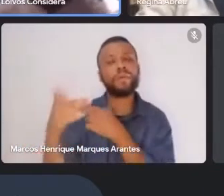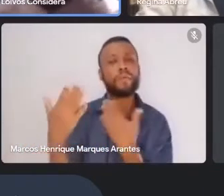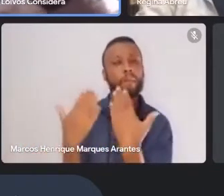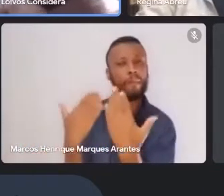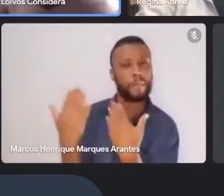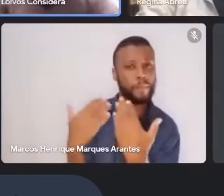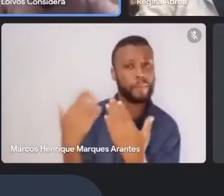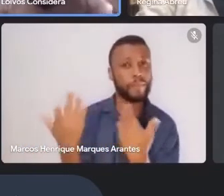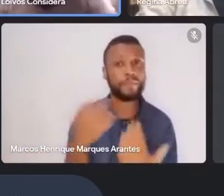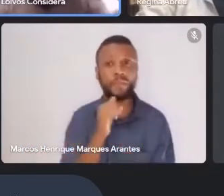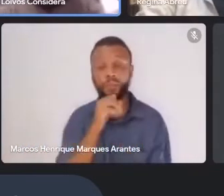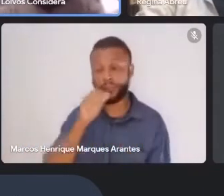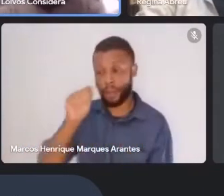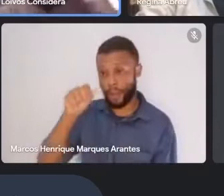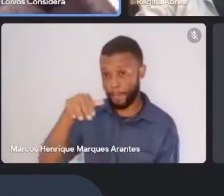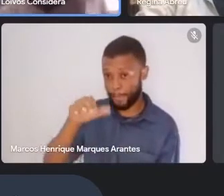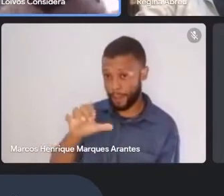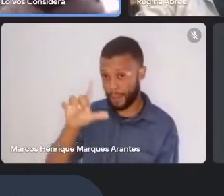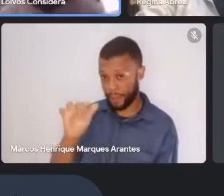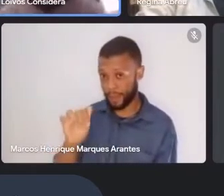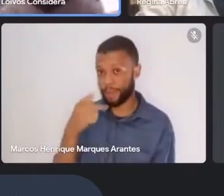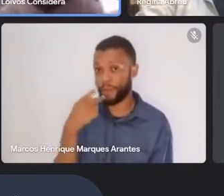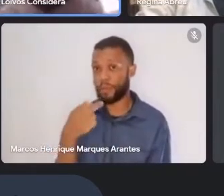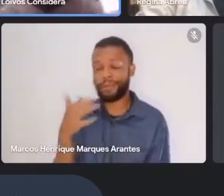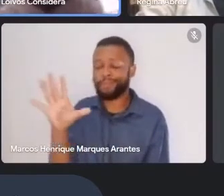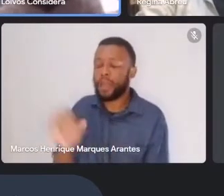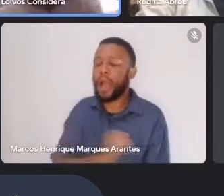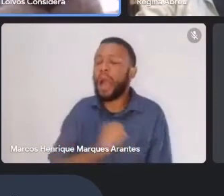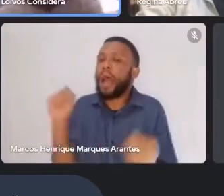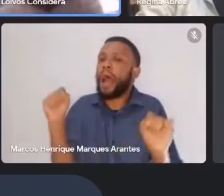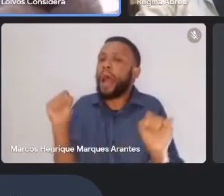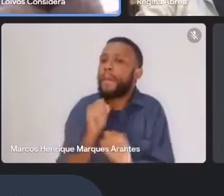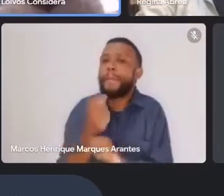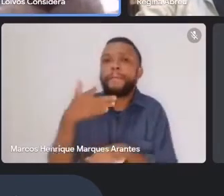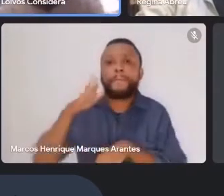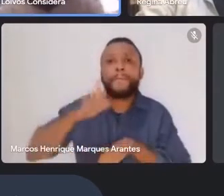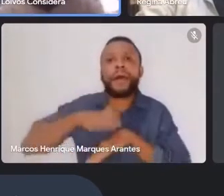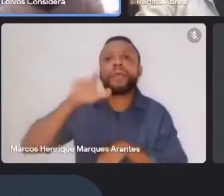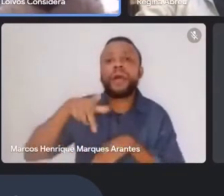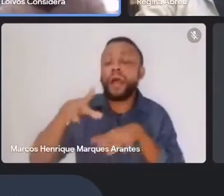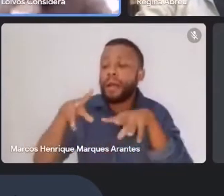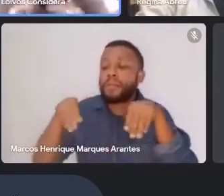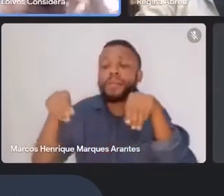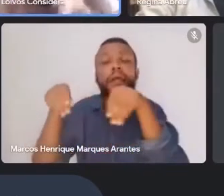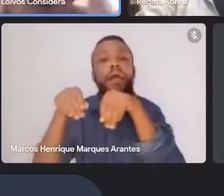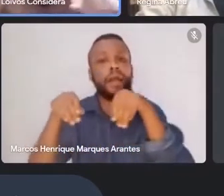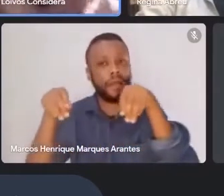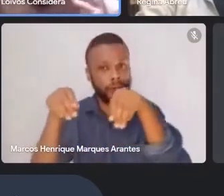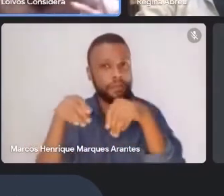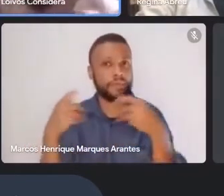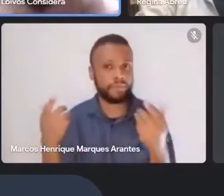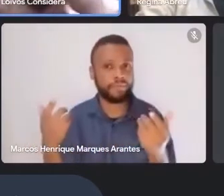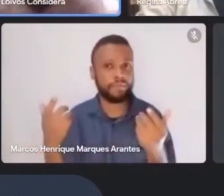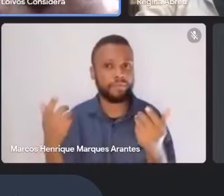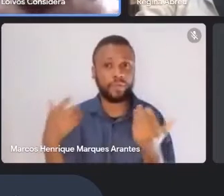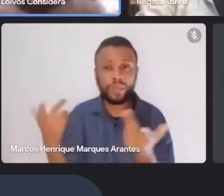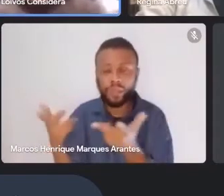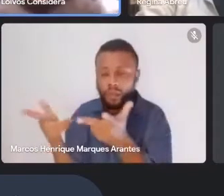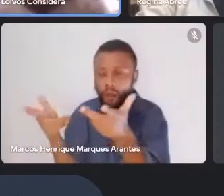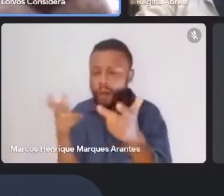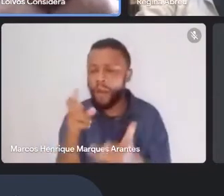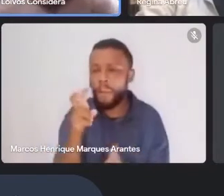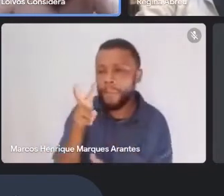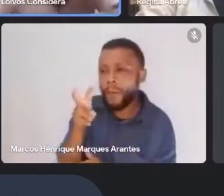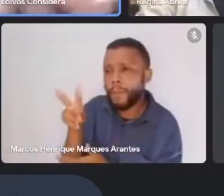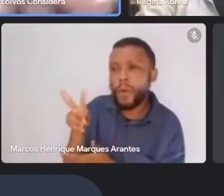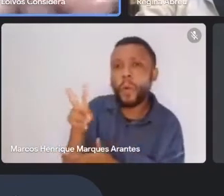dizendo que a parte que ela mais ama, mais gosta, nos sertões, é a terra. E o que a gente ouve falar por aí é justamente